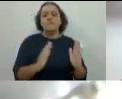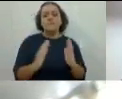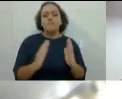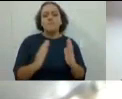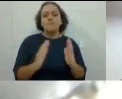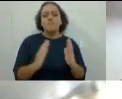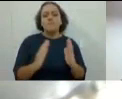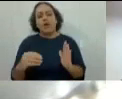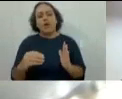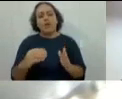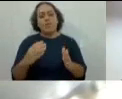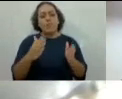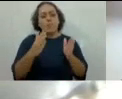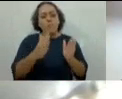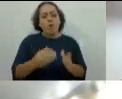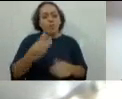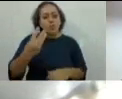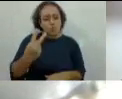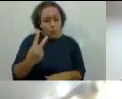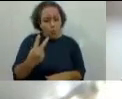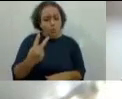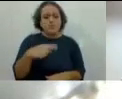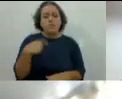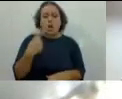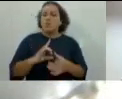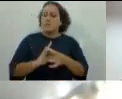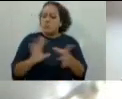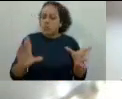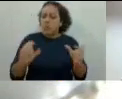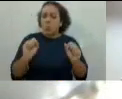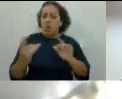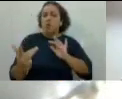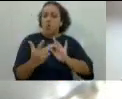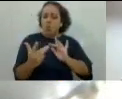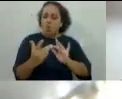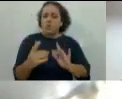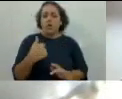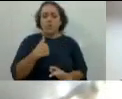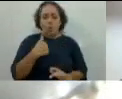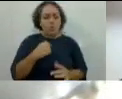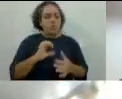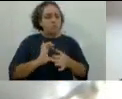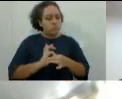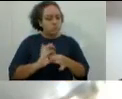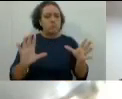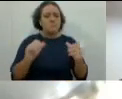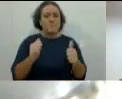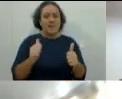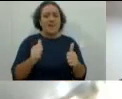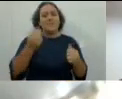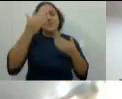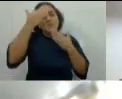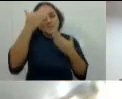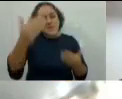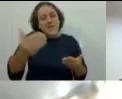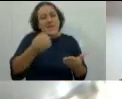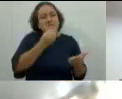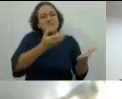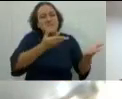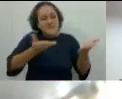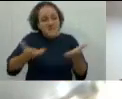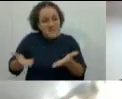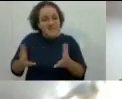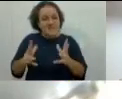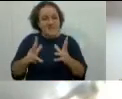durante o módulo 2, eu fico à disposição e qualquer questão vocês podem entrar em contato para adiantar questões, tá bom, gente? Muito obrigado e sejam